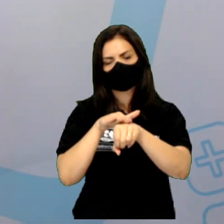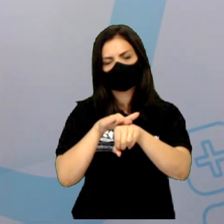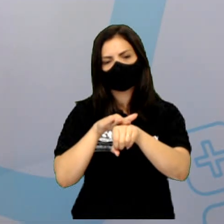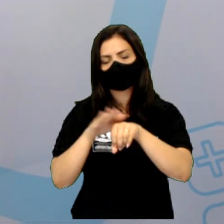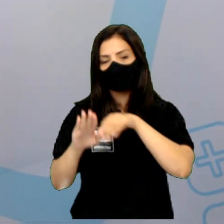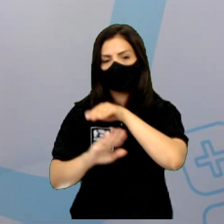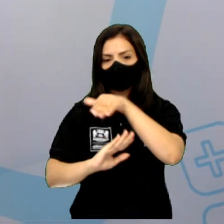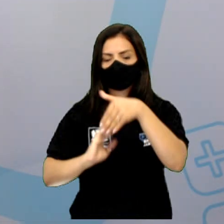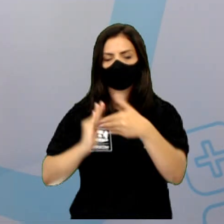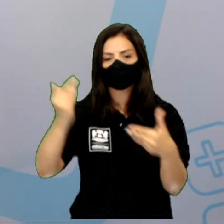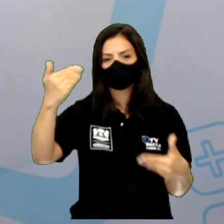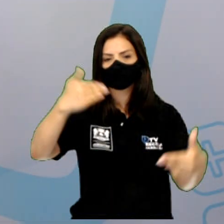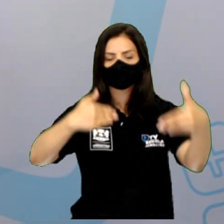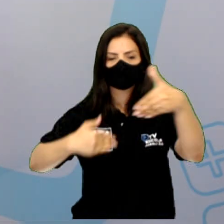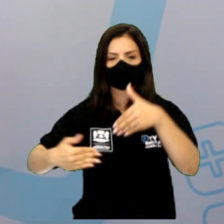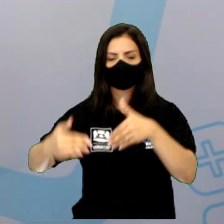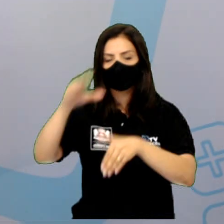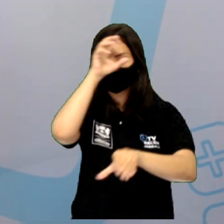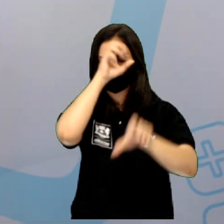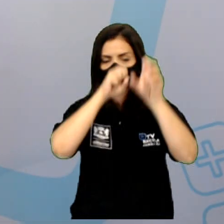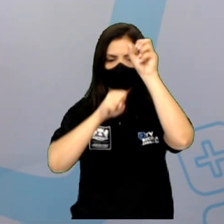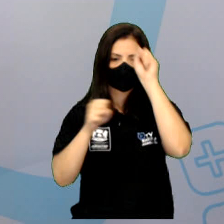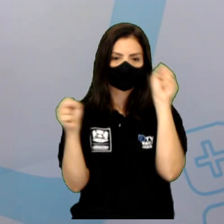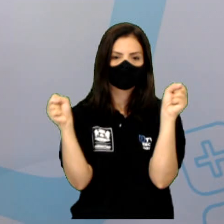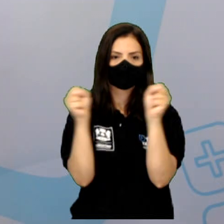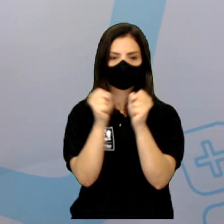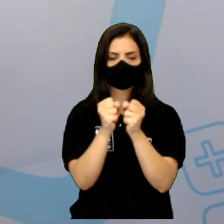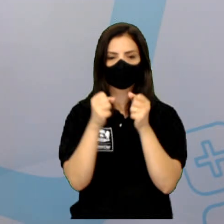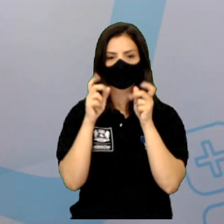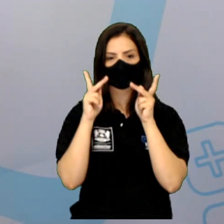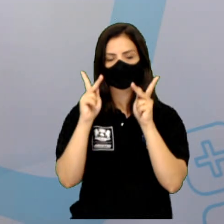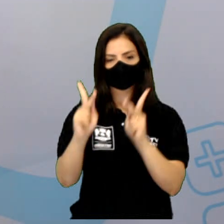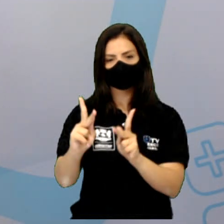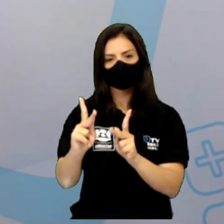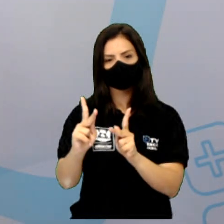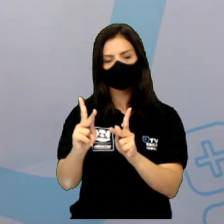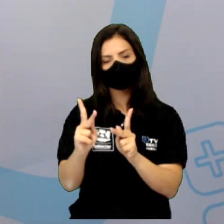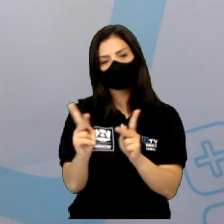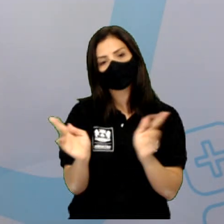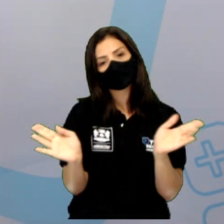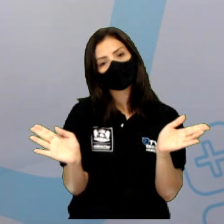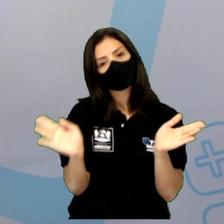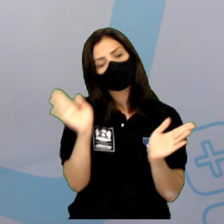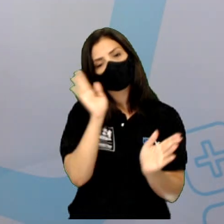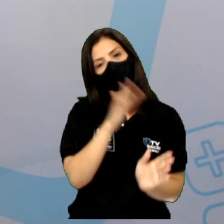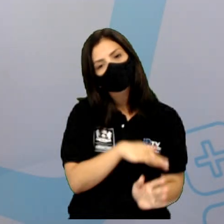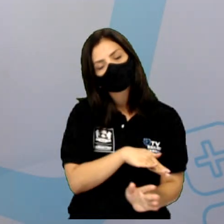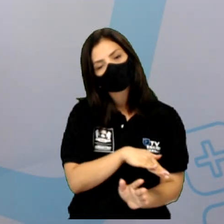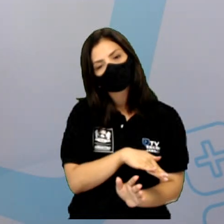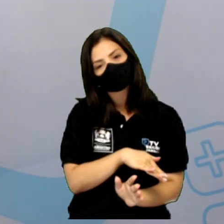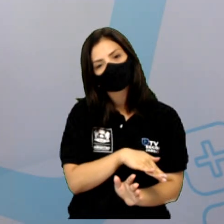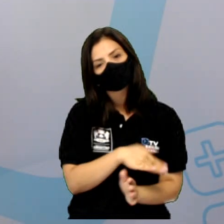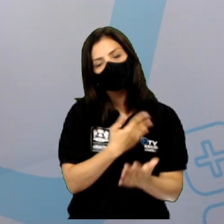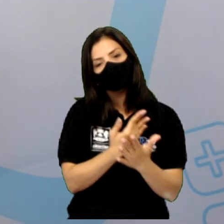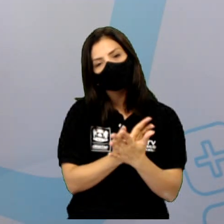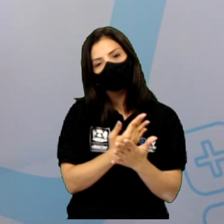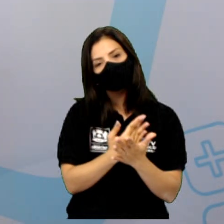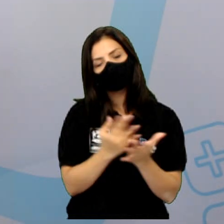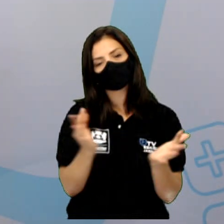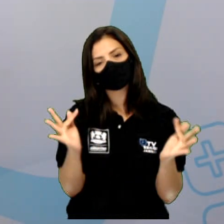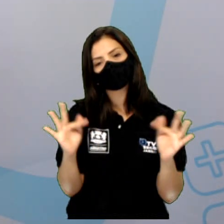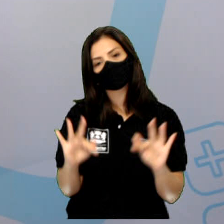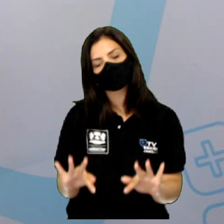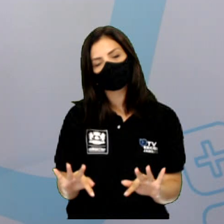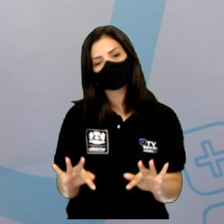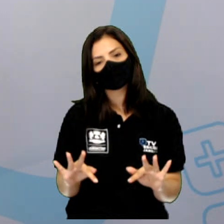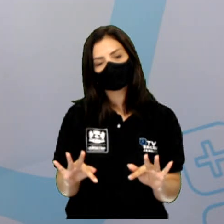que todos venham a participar e a aprender juntos. Ok? Por hoje é só. Nossa aula está terminando.